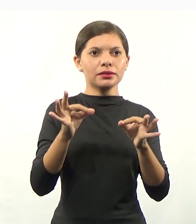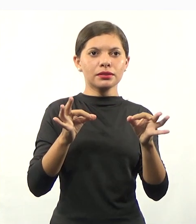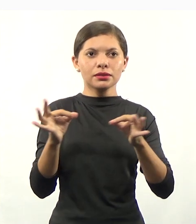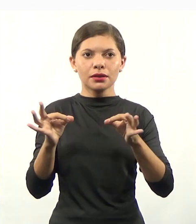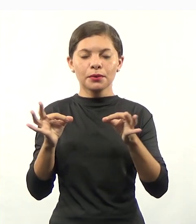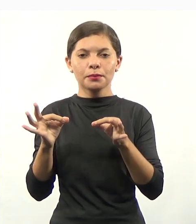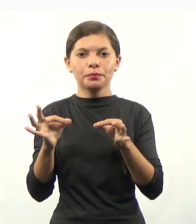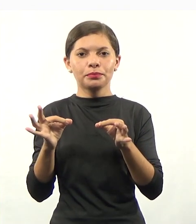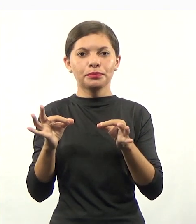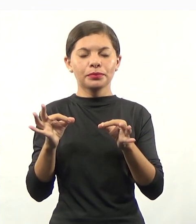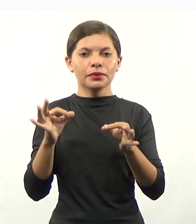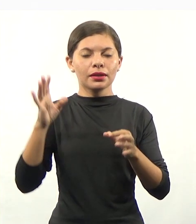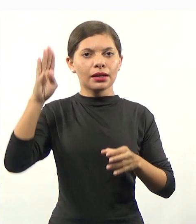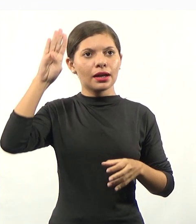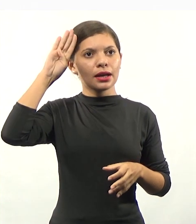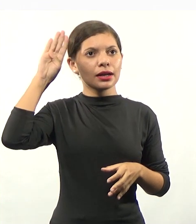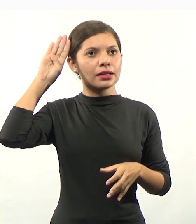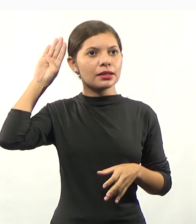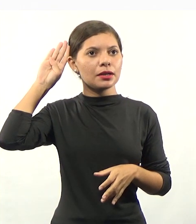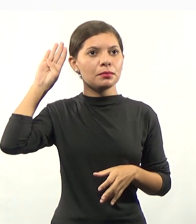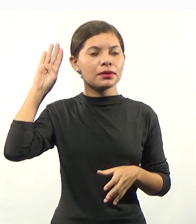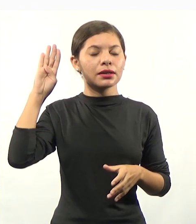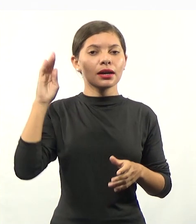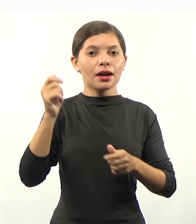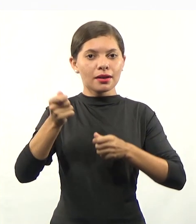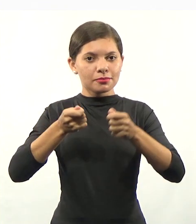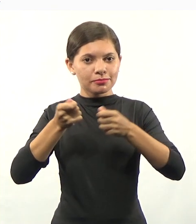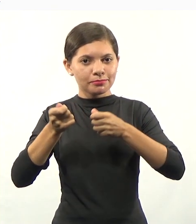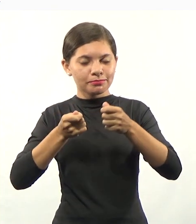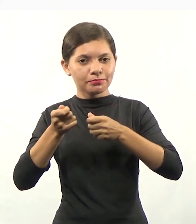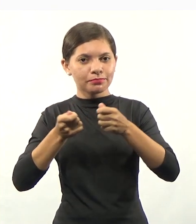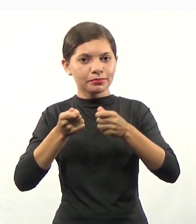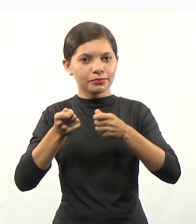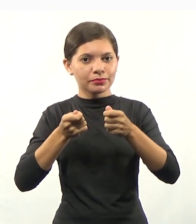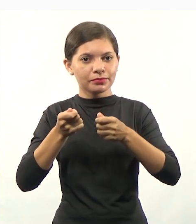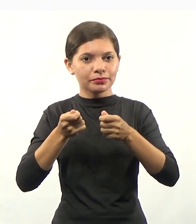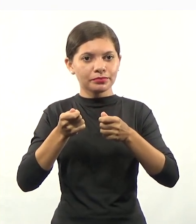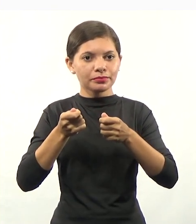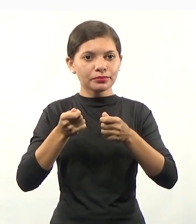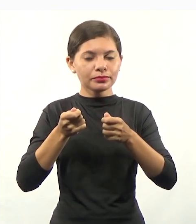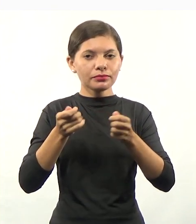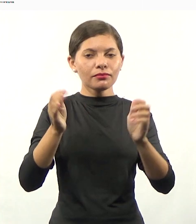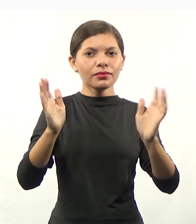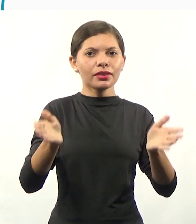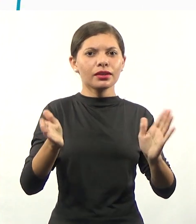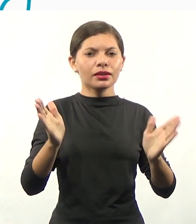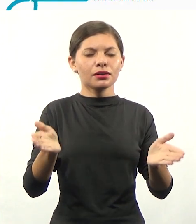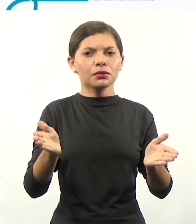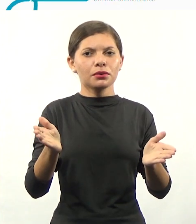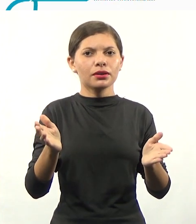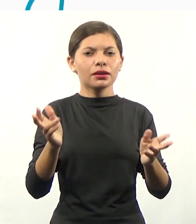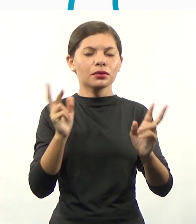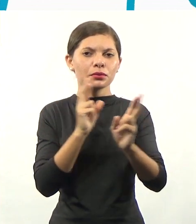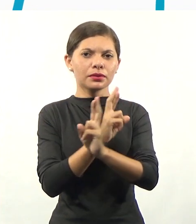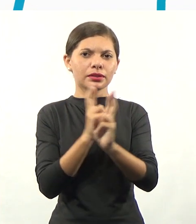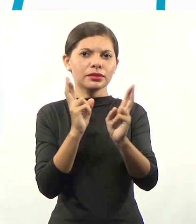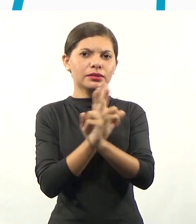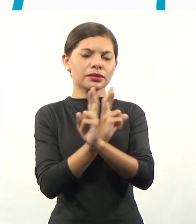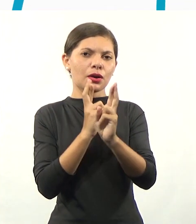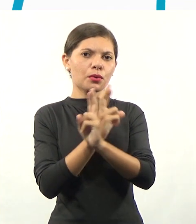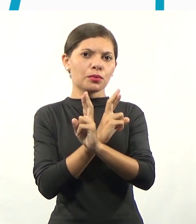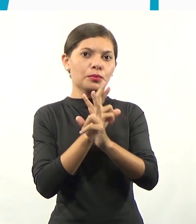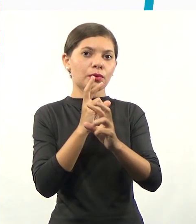acadêmica, a categoria administrativa, e agora, com relação ao